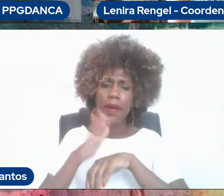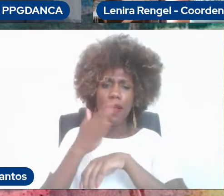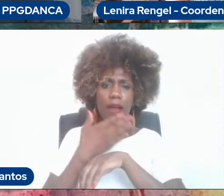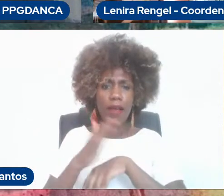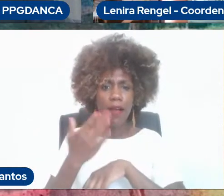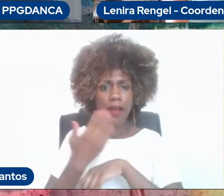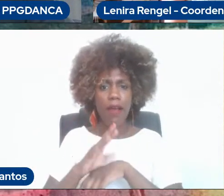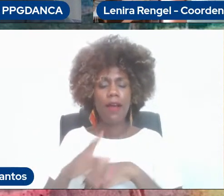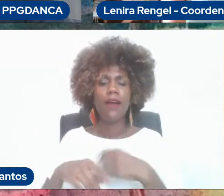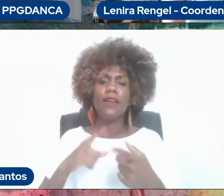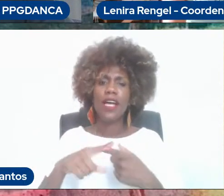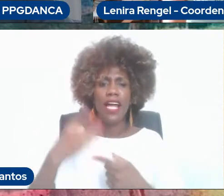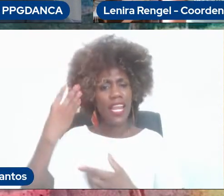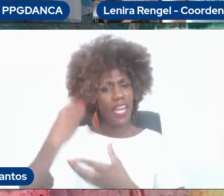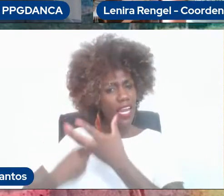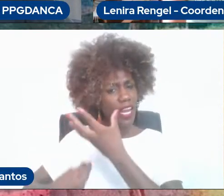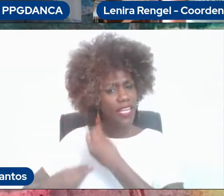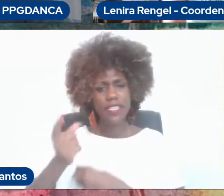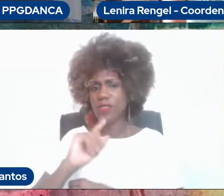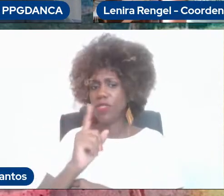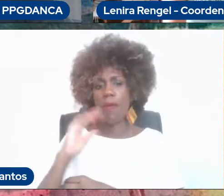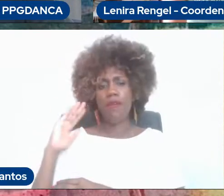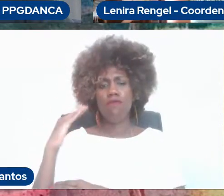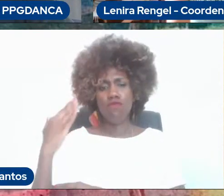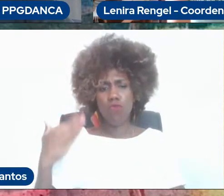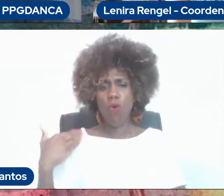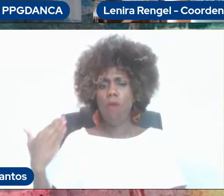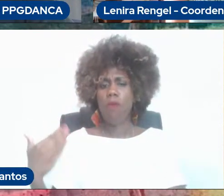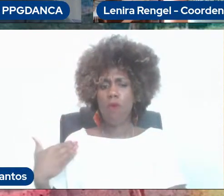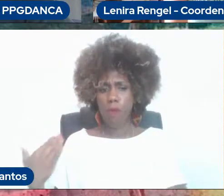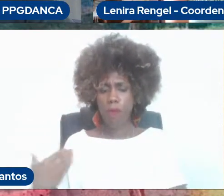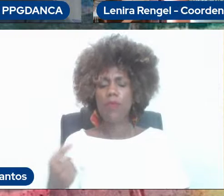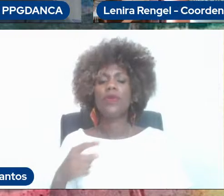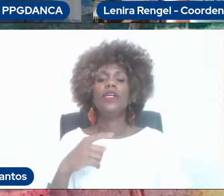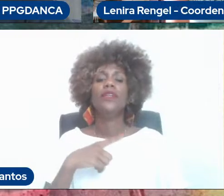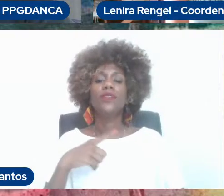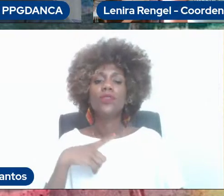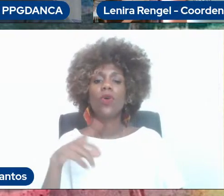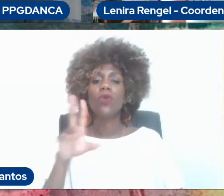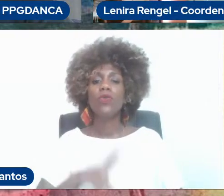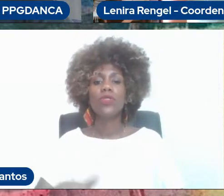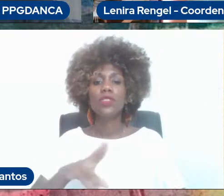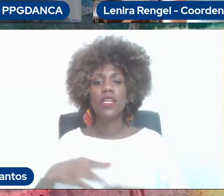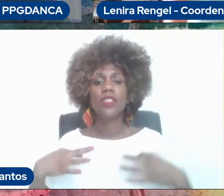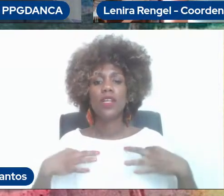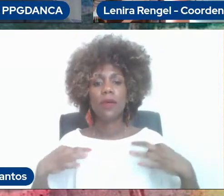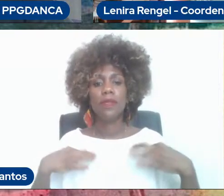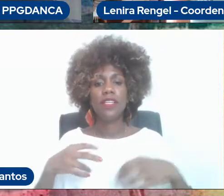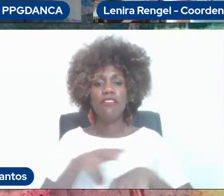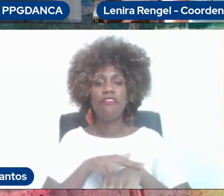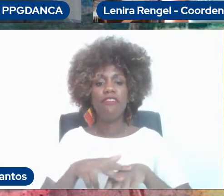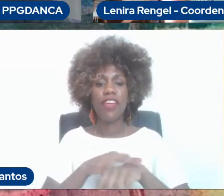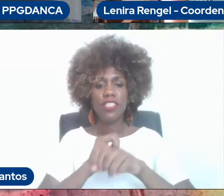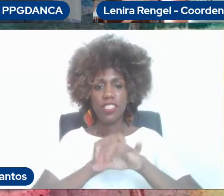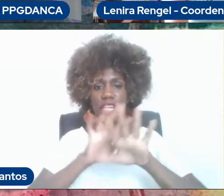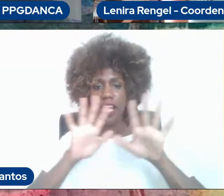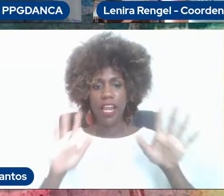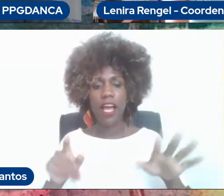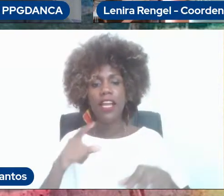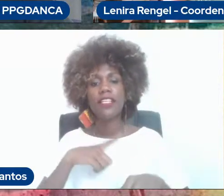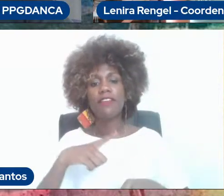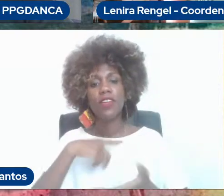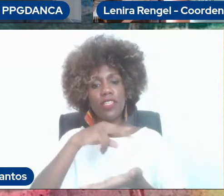não muito lisos, um pouco cacheados. Estou com uma camiseta verde clara e nela está escrito,